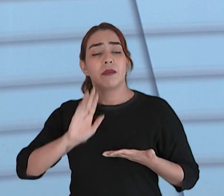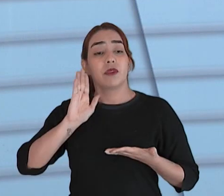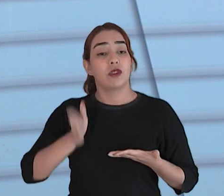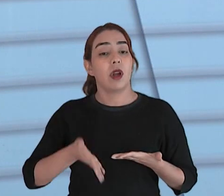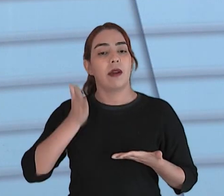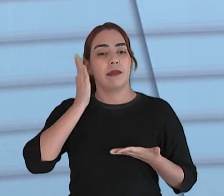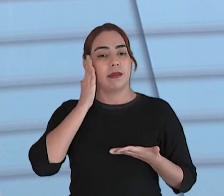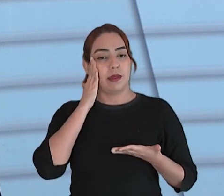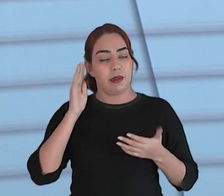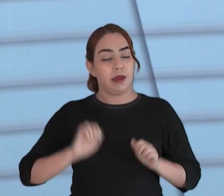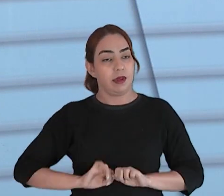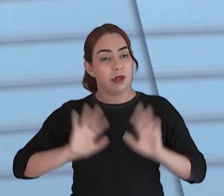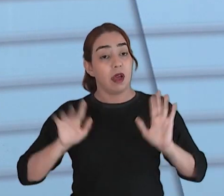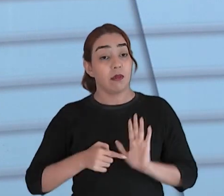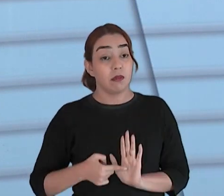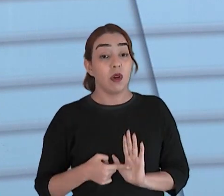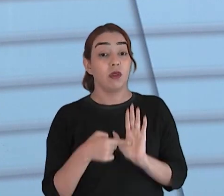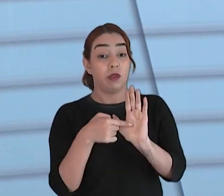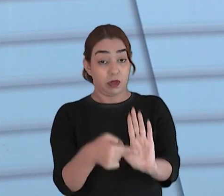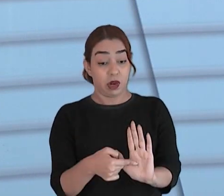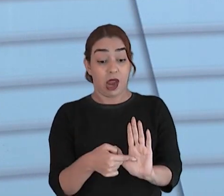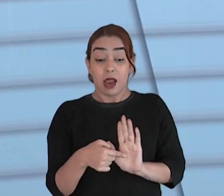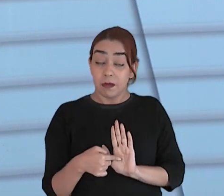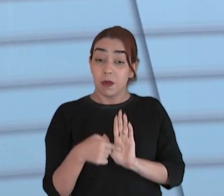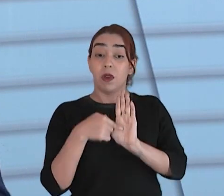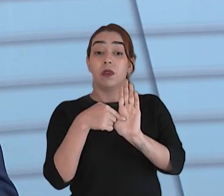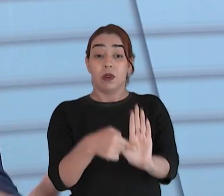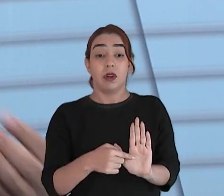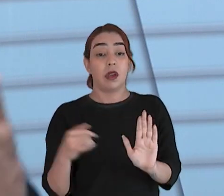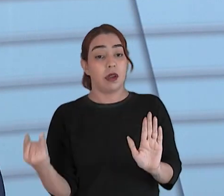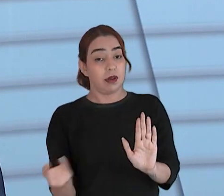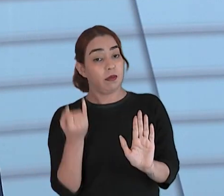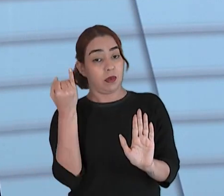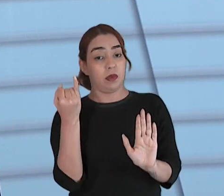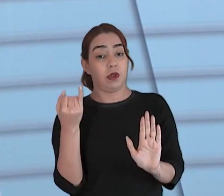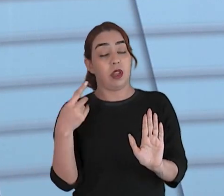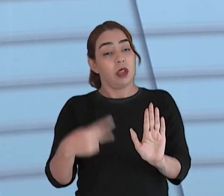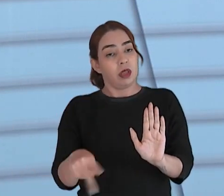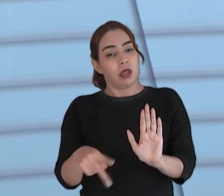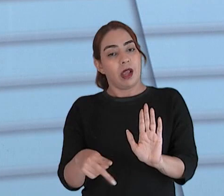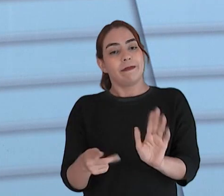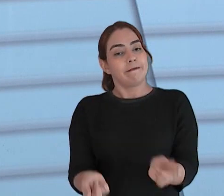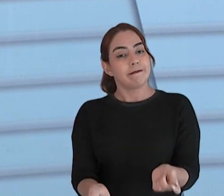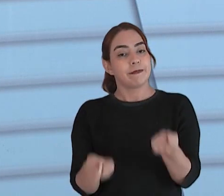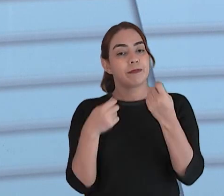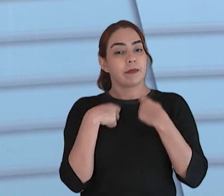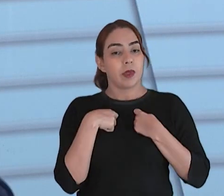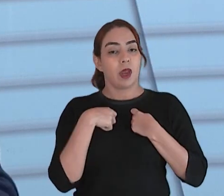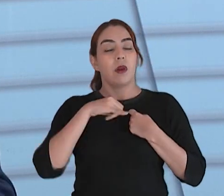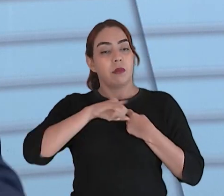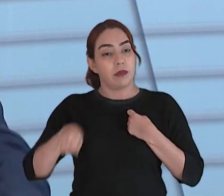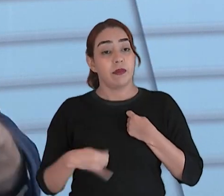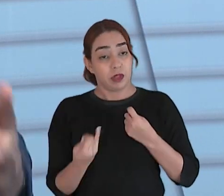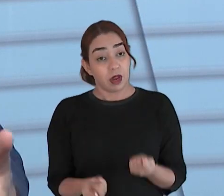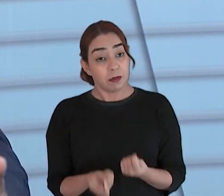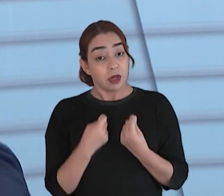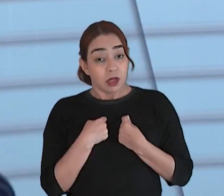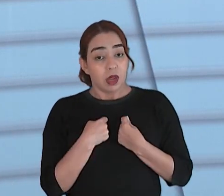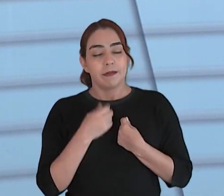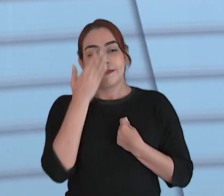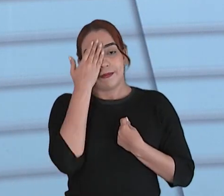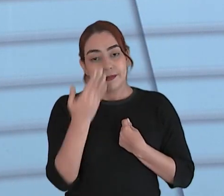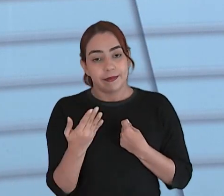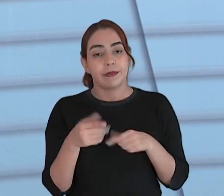e mostrar para eles que eles deram essa oportunidade para a gente estar aqui, mas a gente está aqui para poder